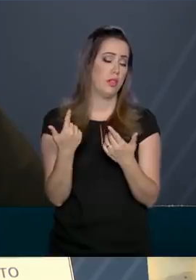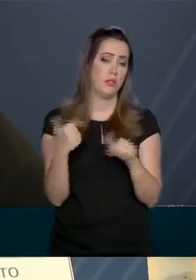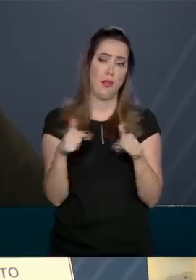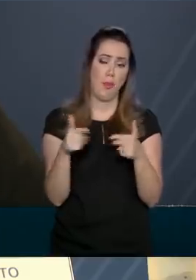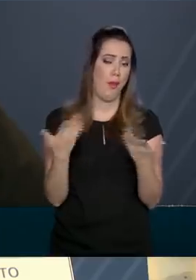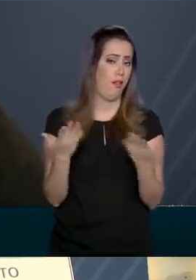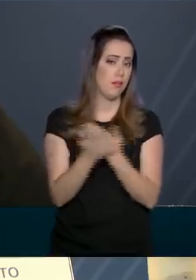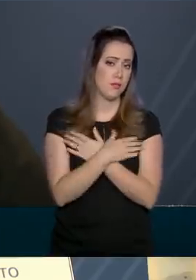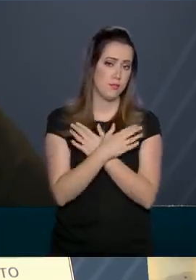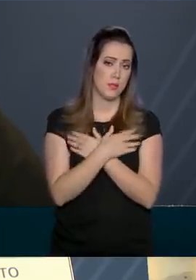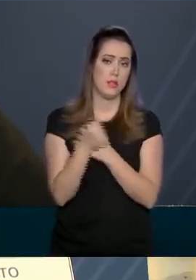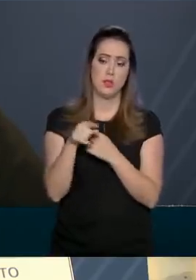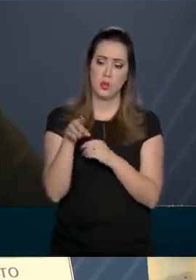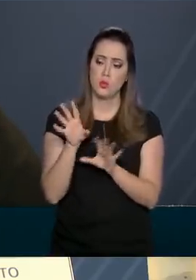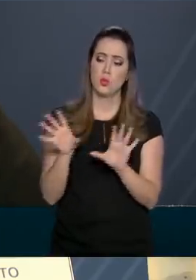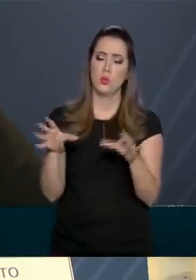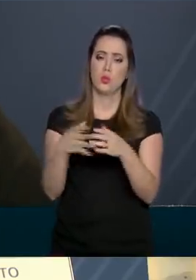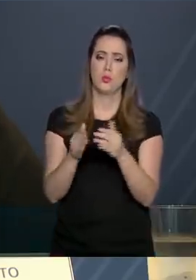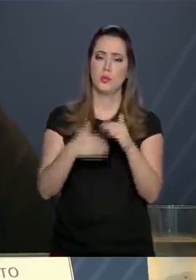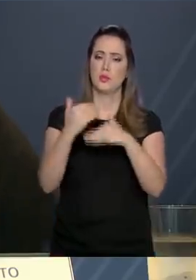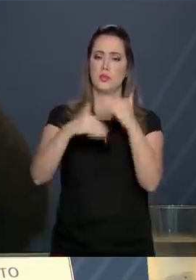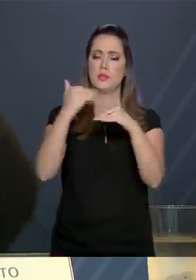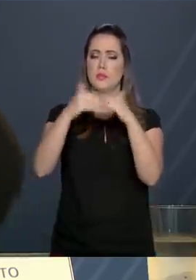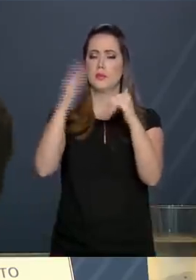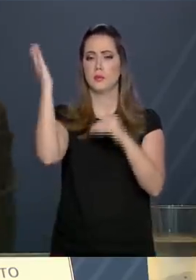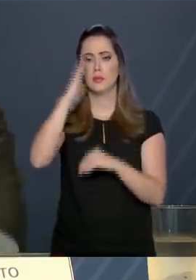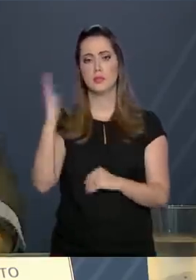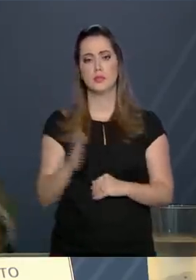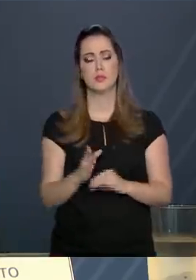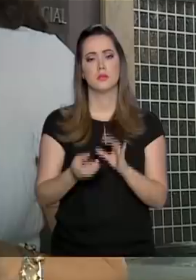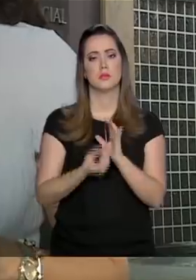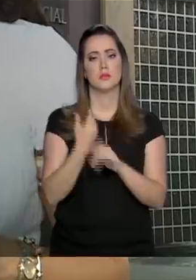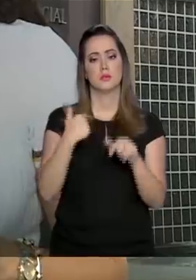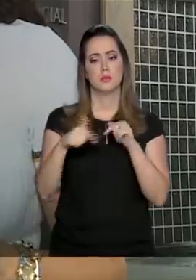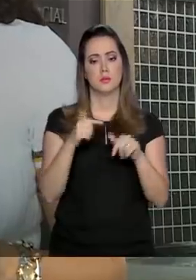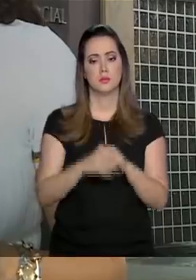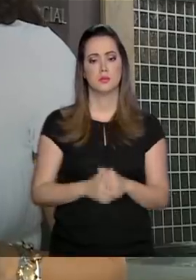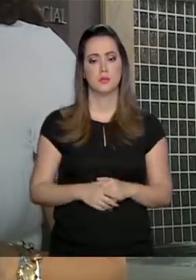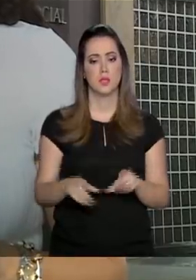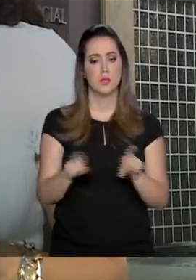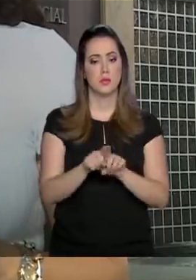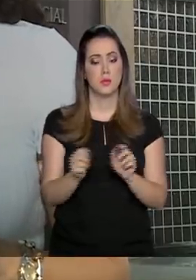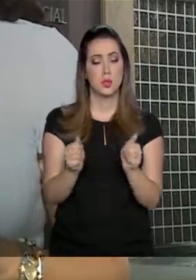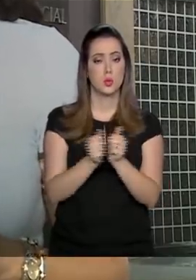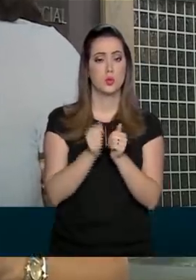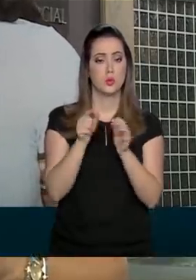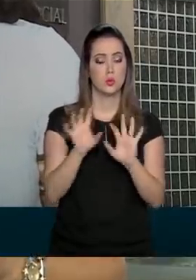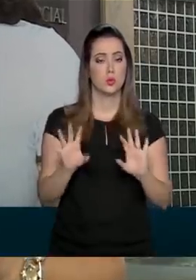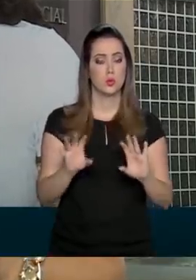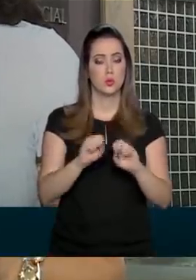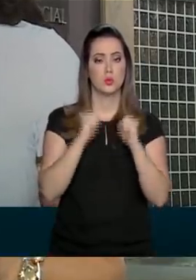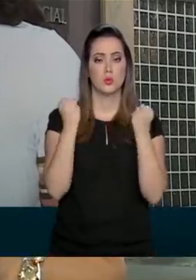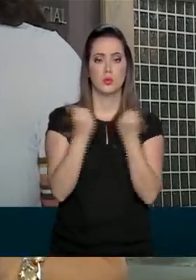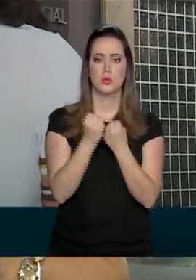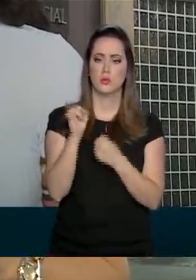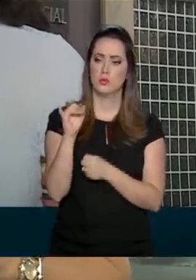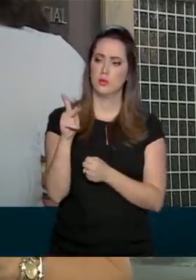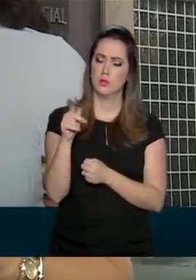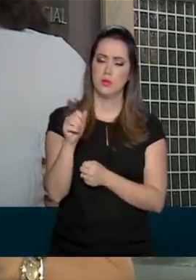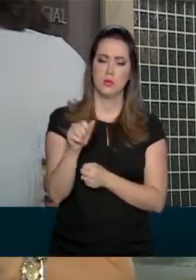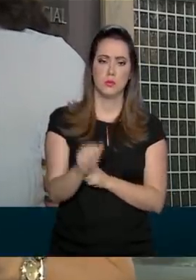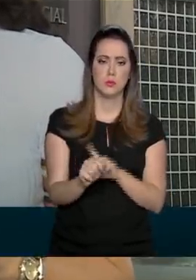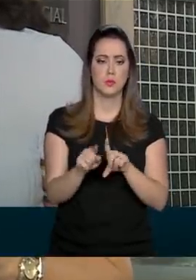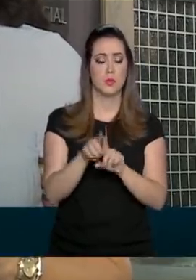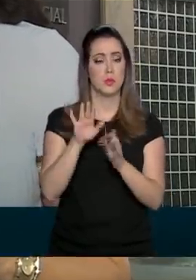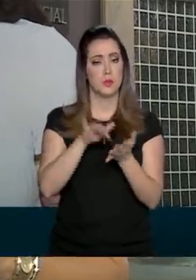com essa geração de fazer o Brasil crescer sustentavamente para poder gerar emprego. Também presente ao seminário organizado pelo IPEA, o secretário de